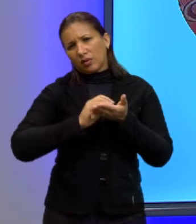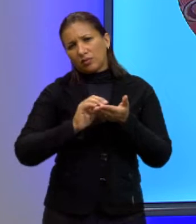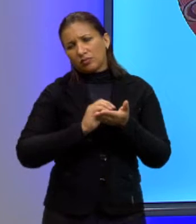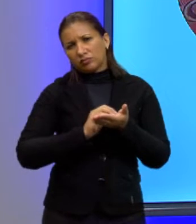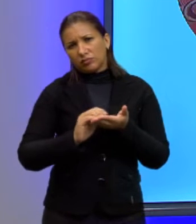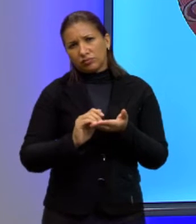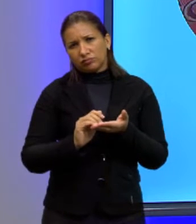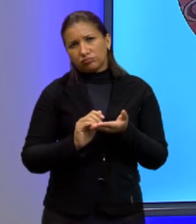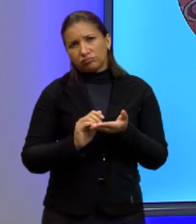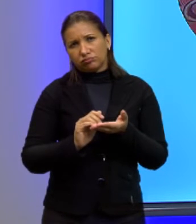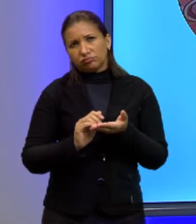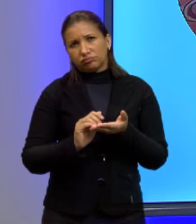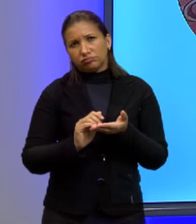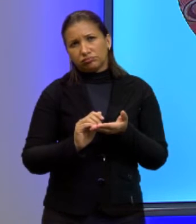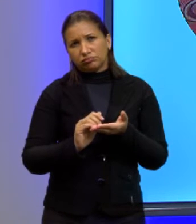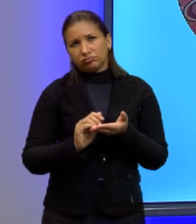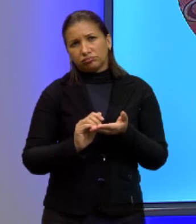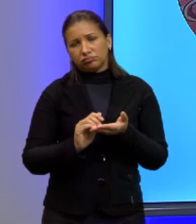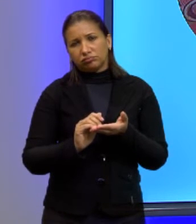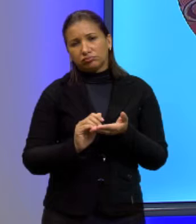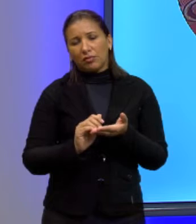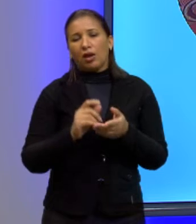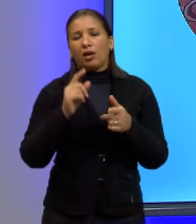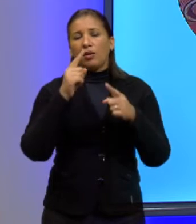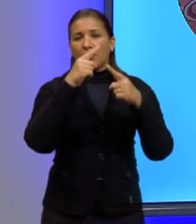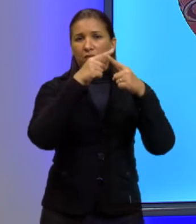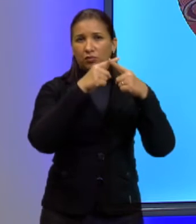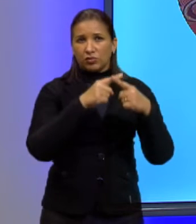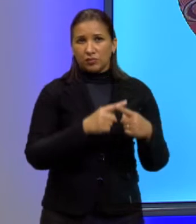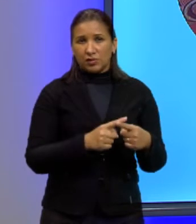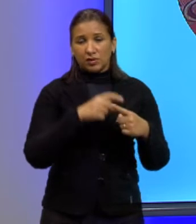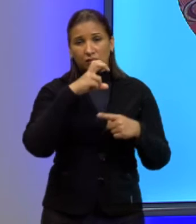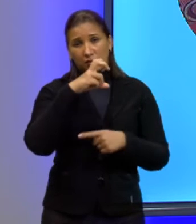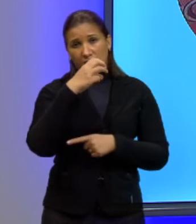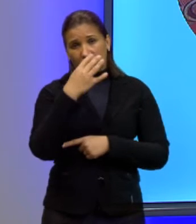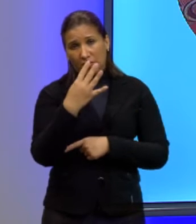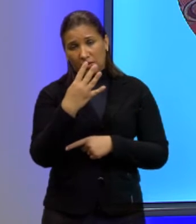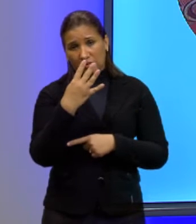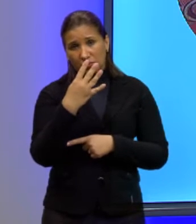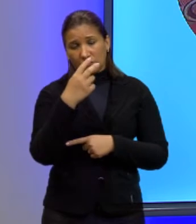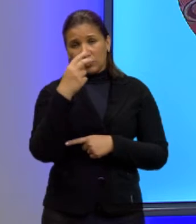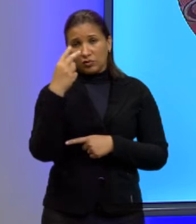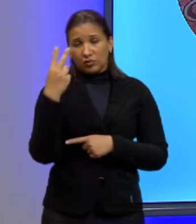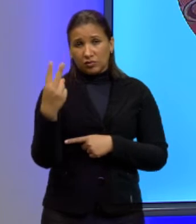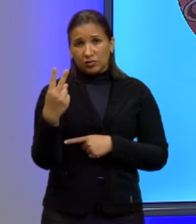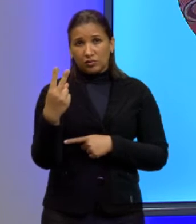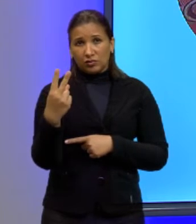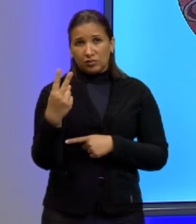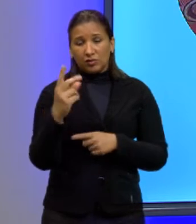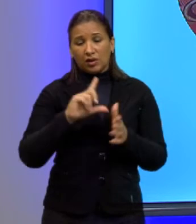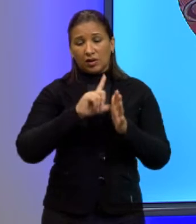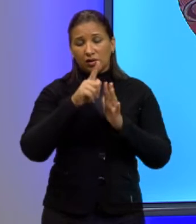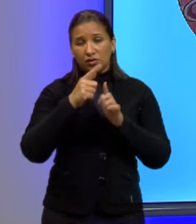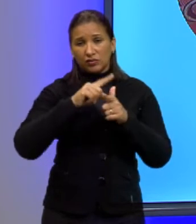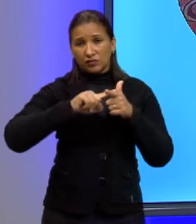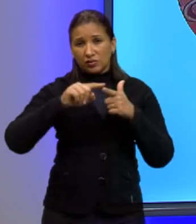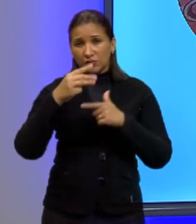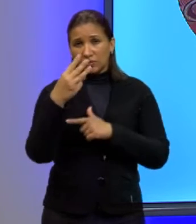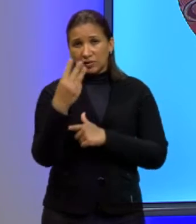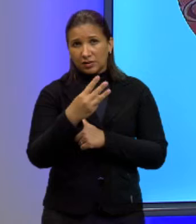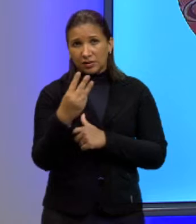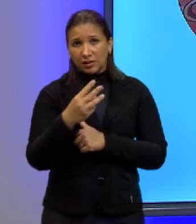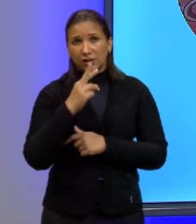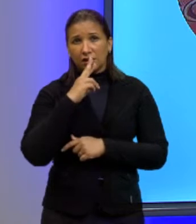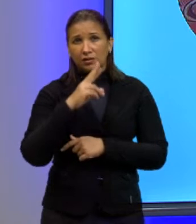terços de 54? Eu multiplico 54 por 2 e restante divido por 3. Ou seja,